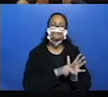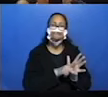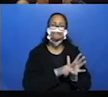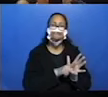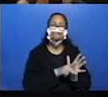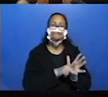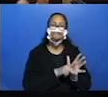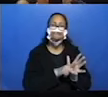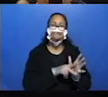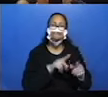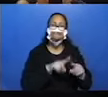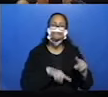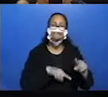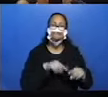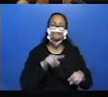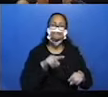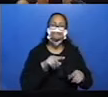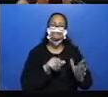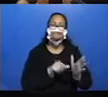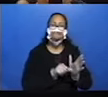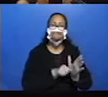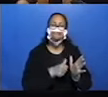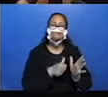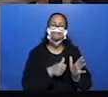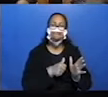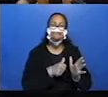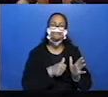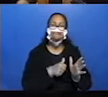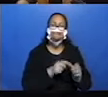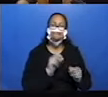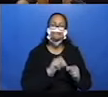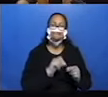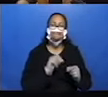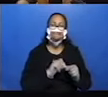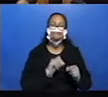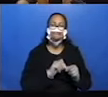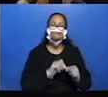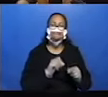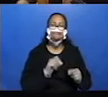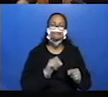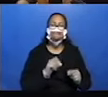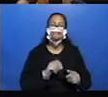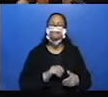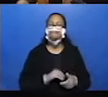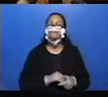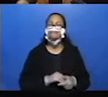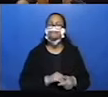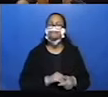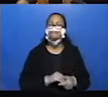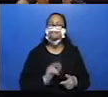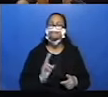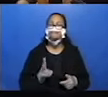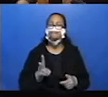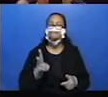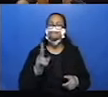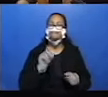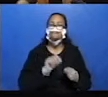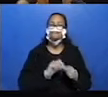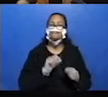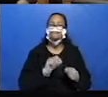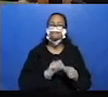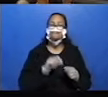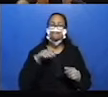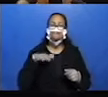material, ele dá os primeiros para a gente estar fazendo, tá bom? Então, ó, continue fazendo e envie para